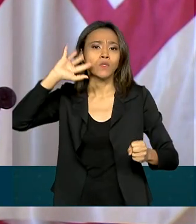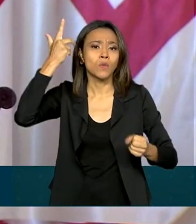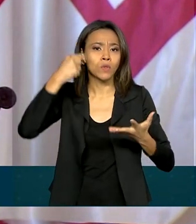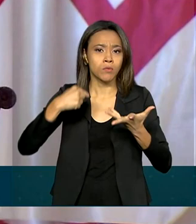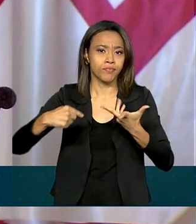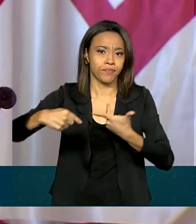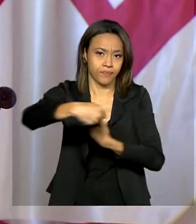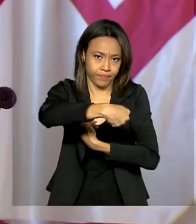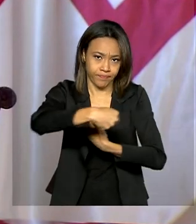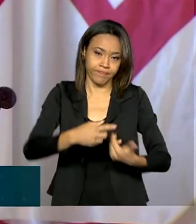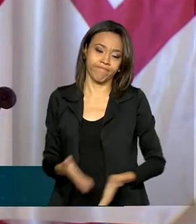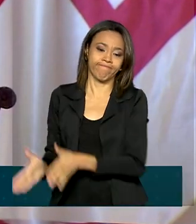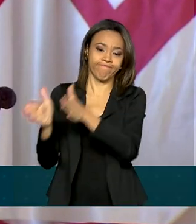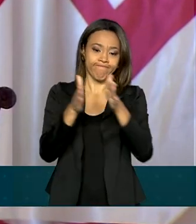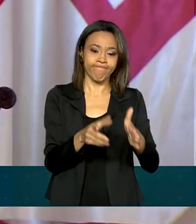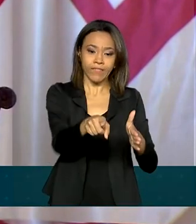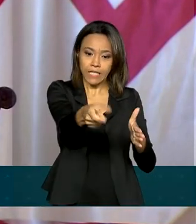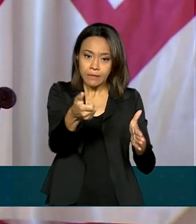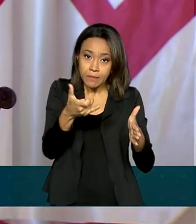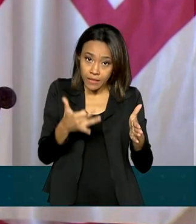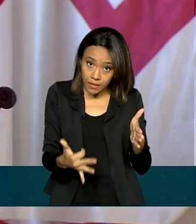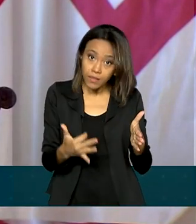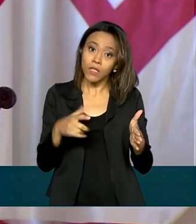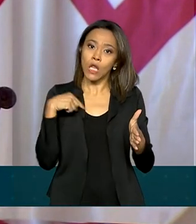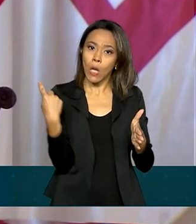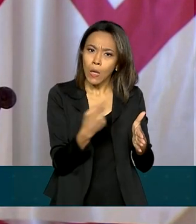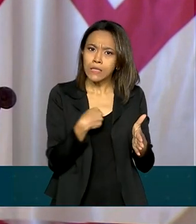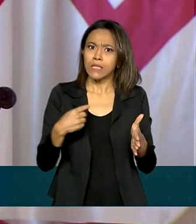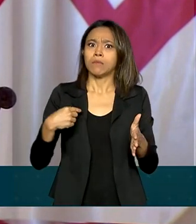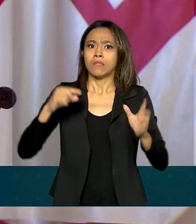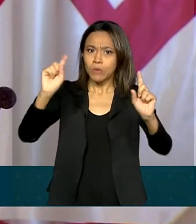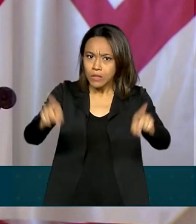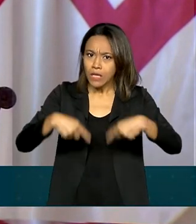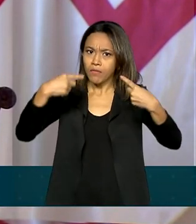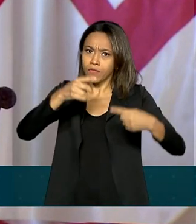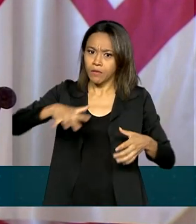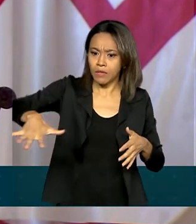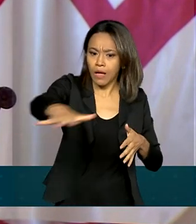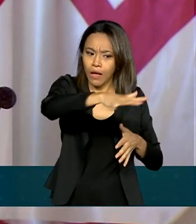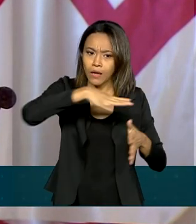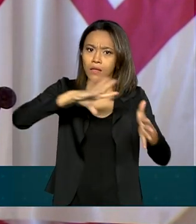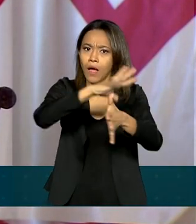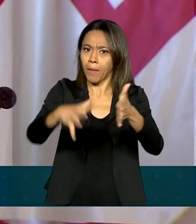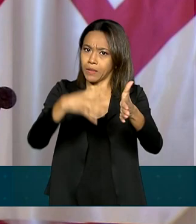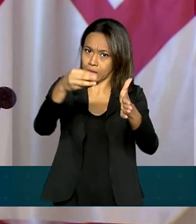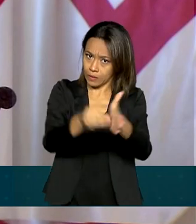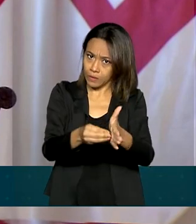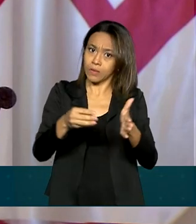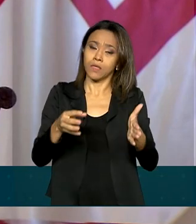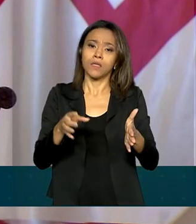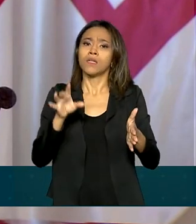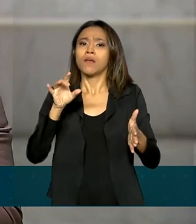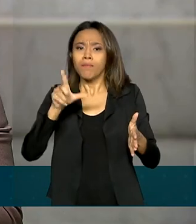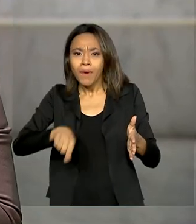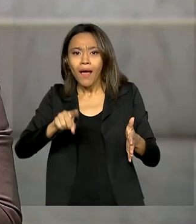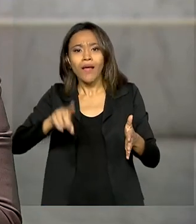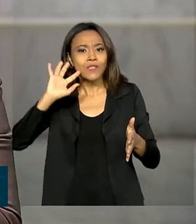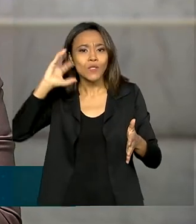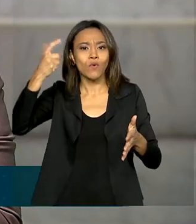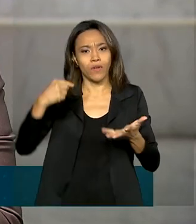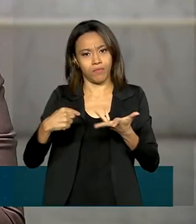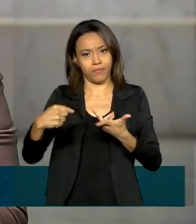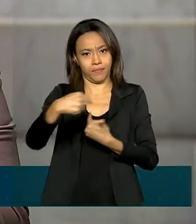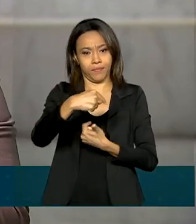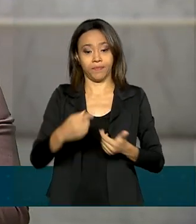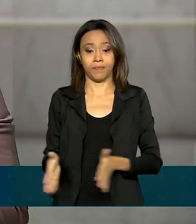nós aqui estamos enfrentando os desafios da Amazônia, não como um problema, mas como parte da solução. Sobre